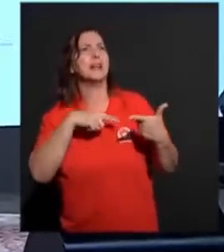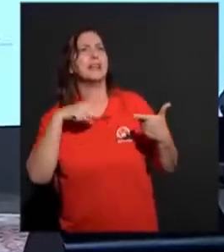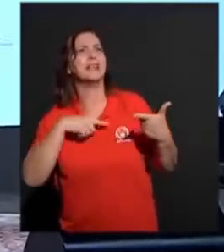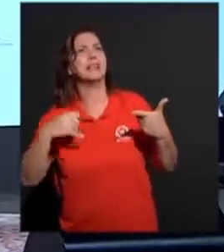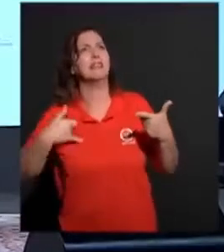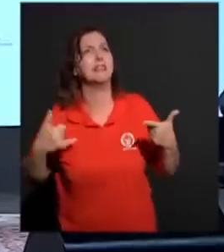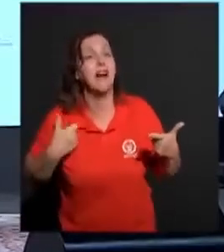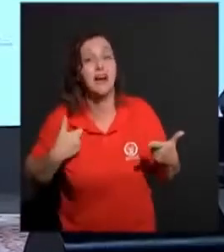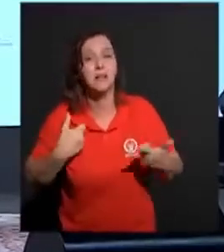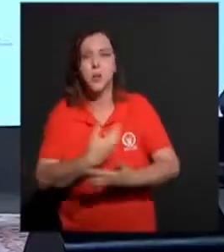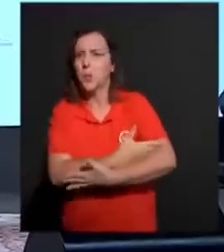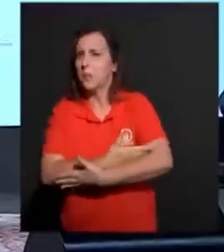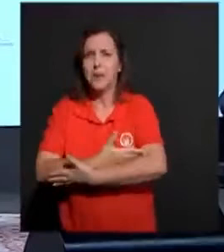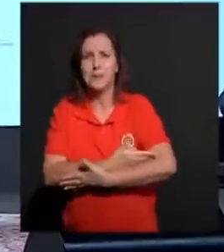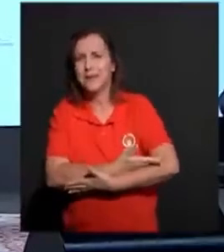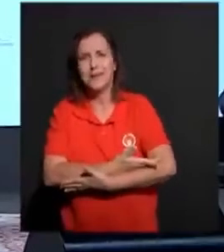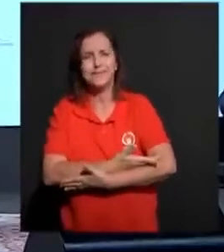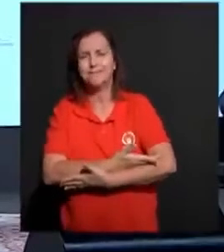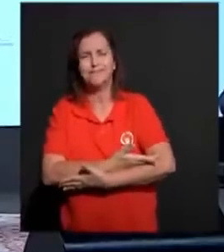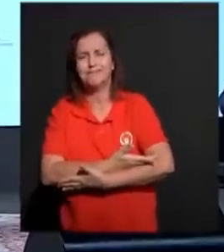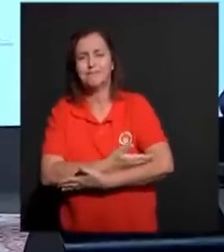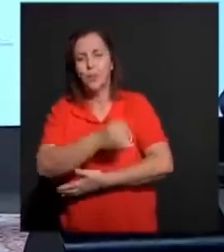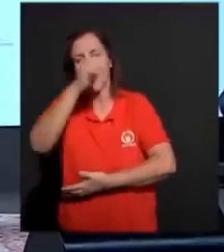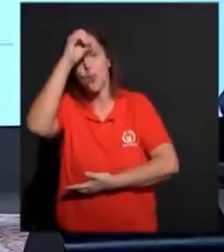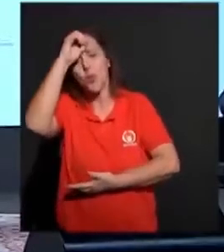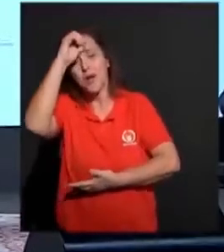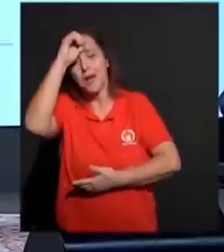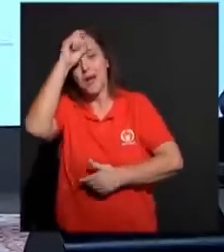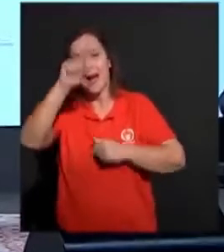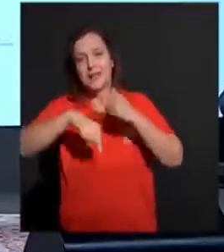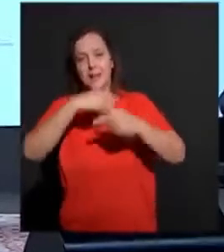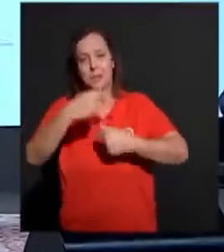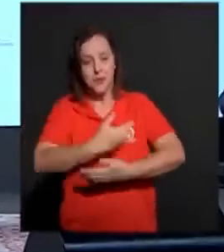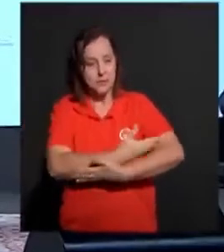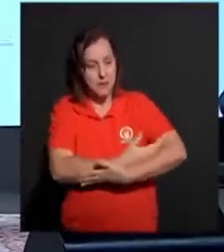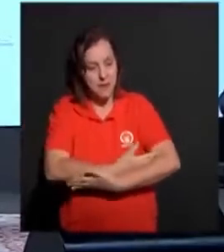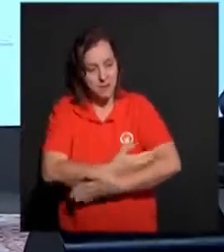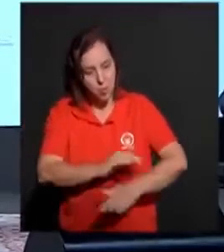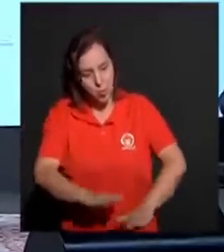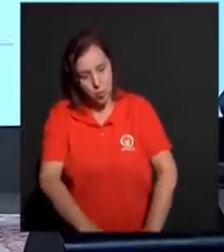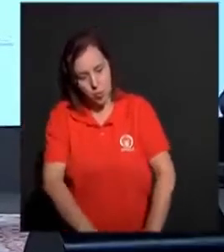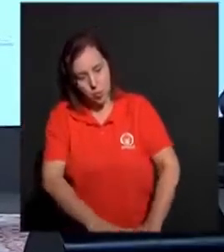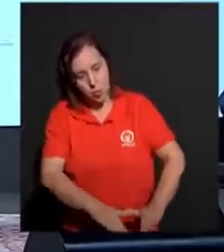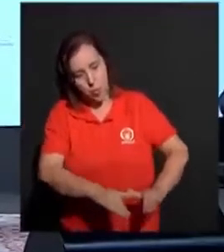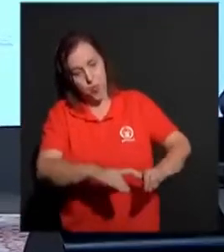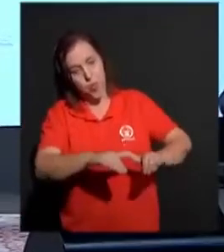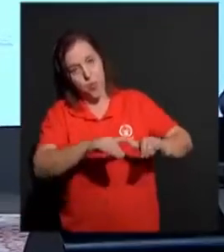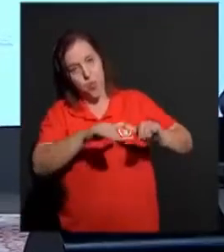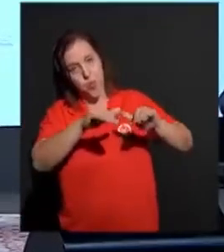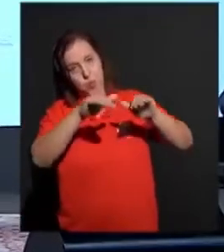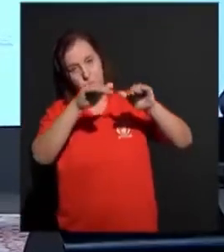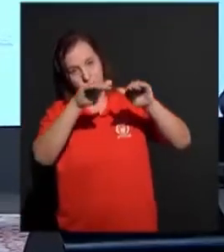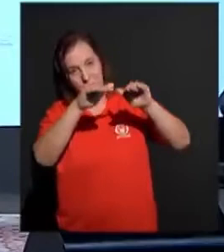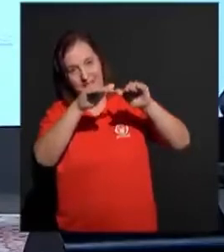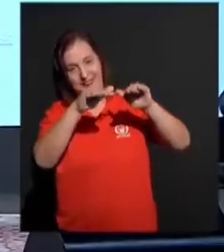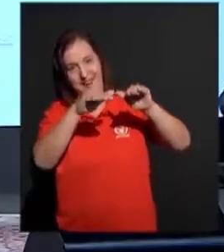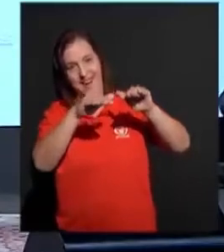Tem tal idade. Ele não consegue. Mas conforme ele vai crescendo e convivendo. Ele vai conseguindo trazer.